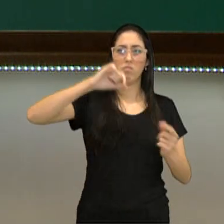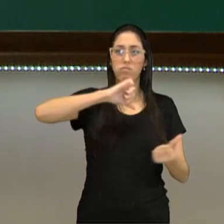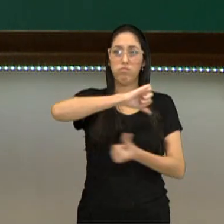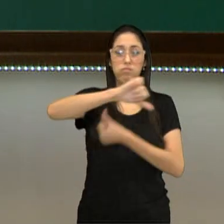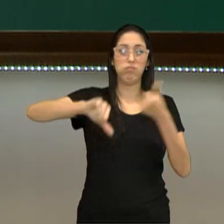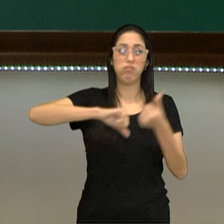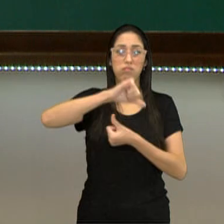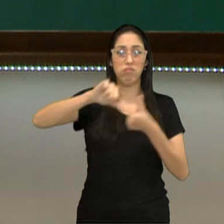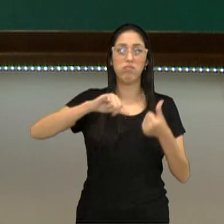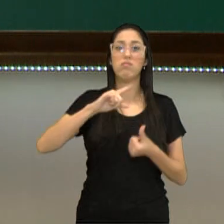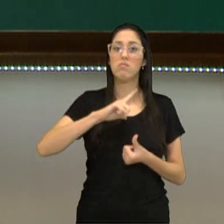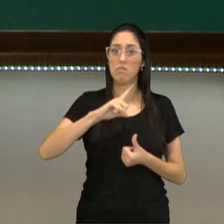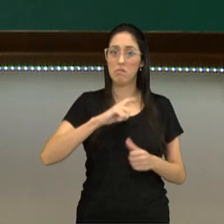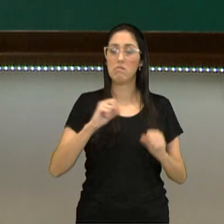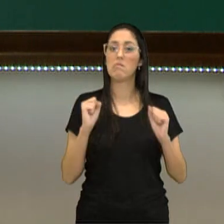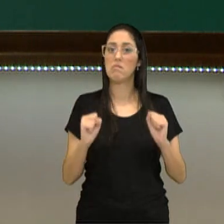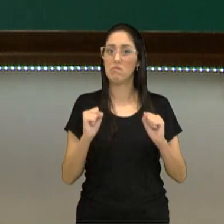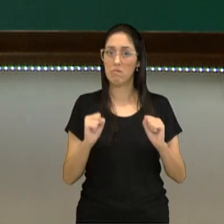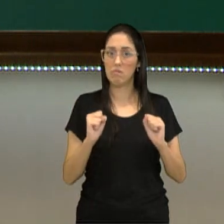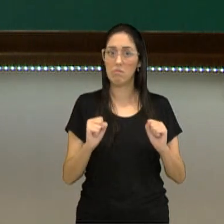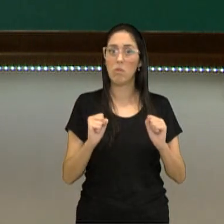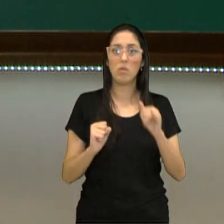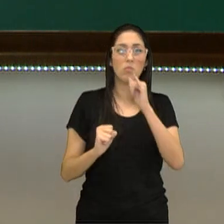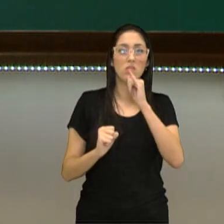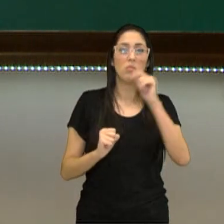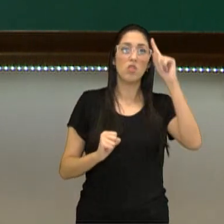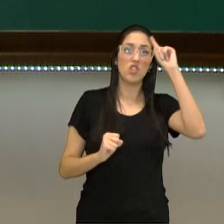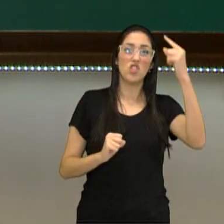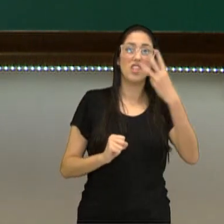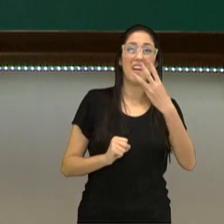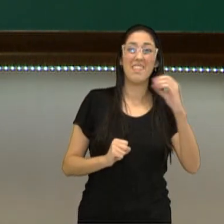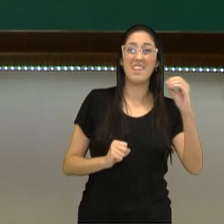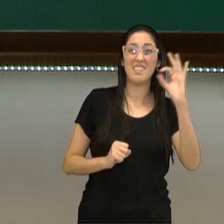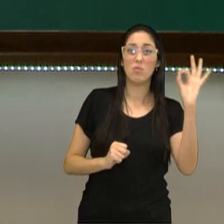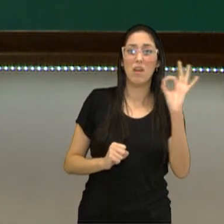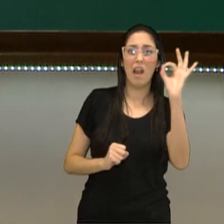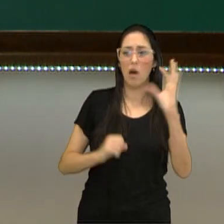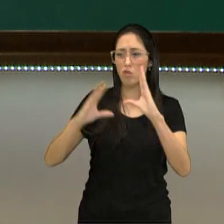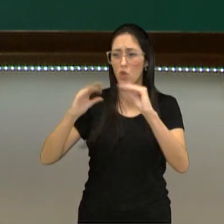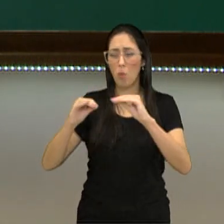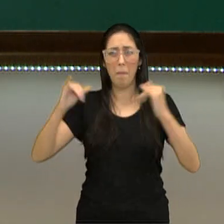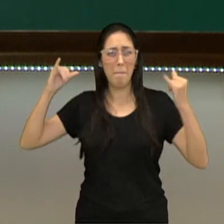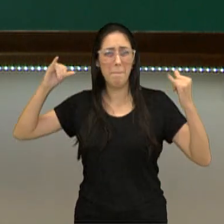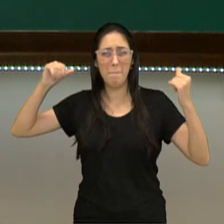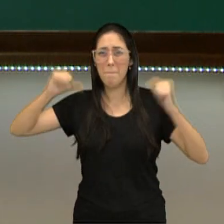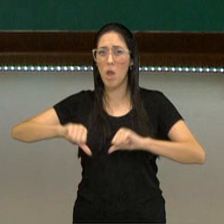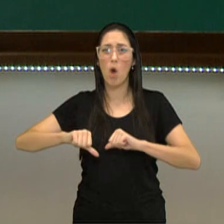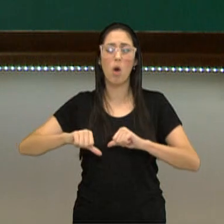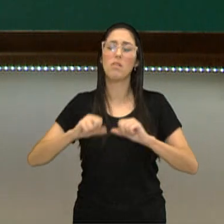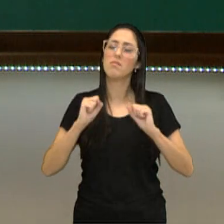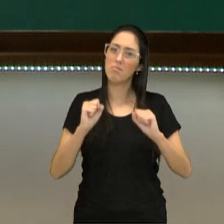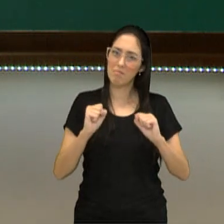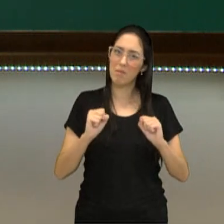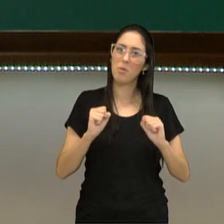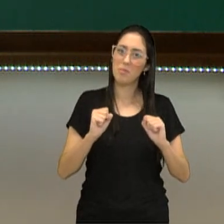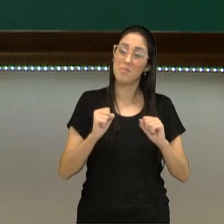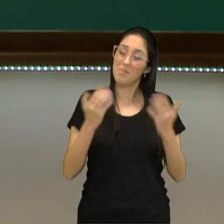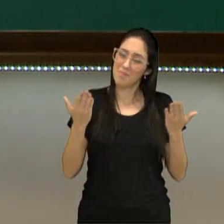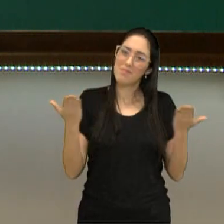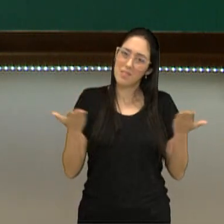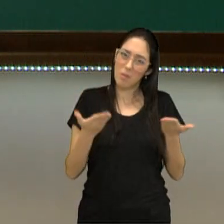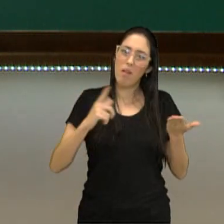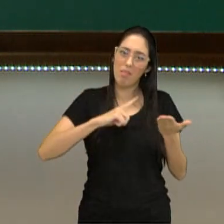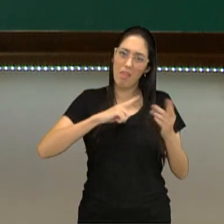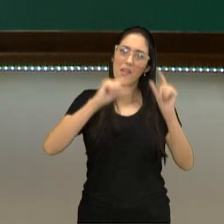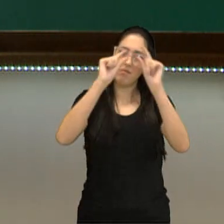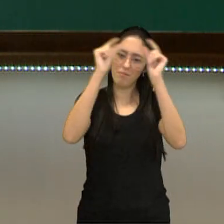300 graus entre dia e noite. Então, a atmosfera, ela tem essa função, de promover